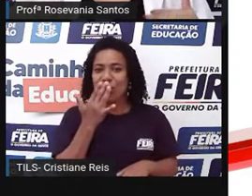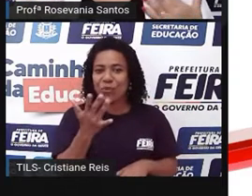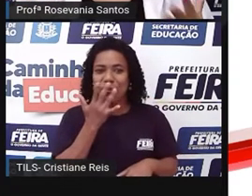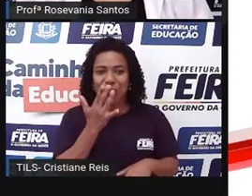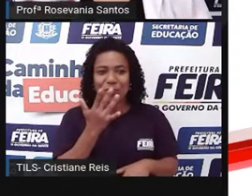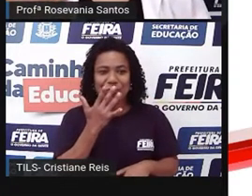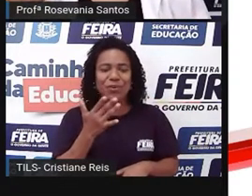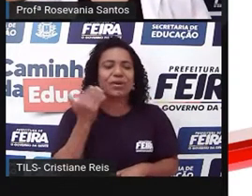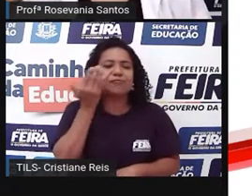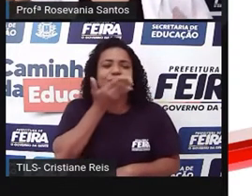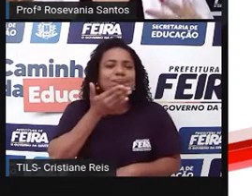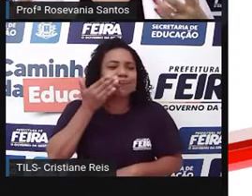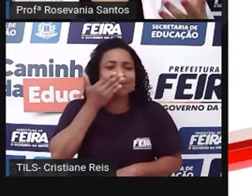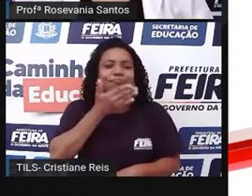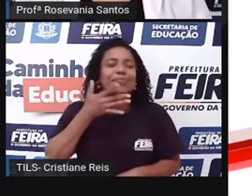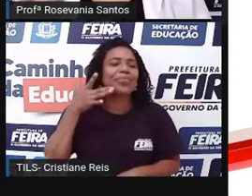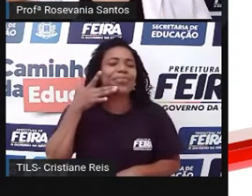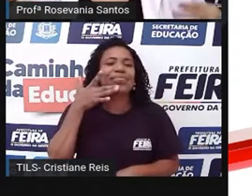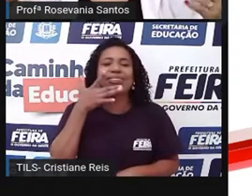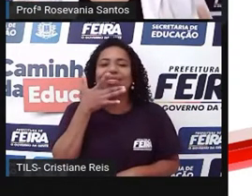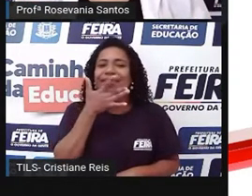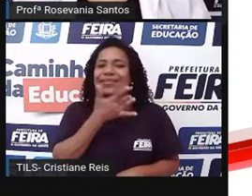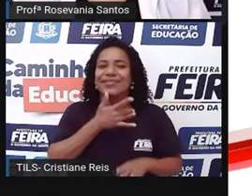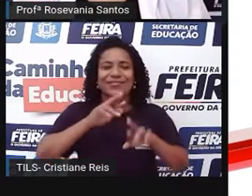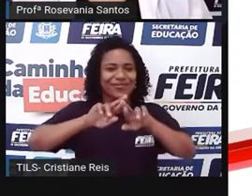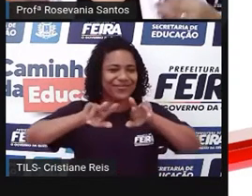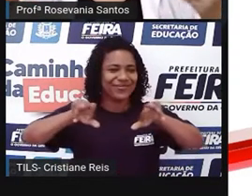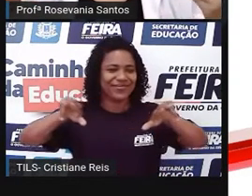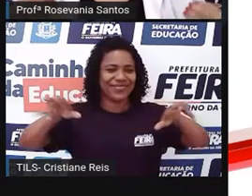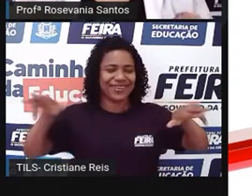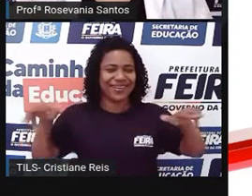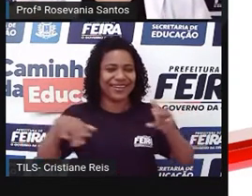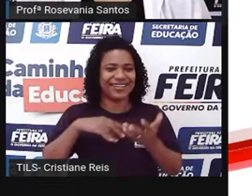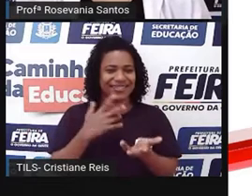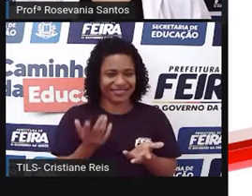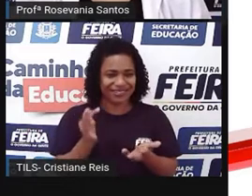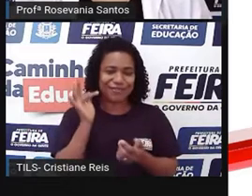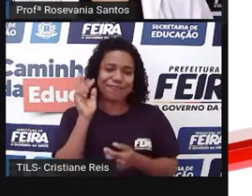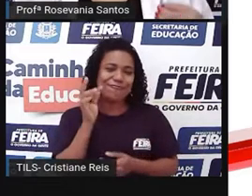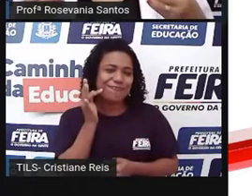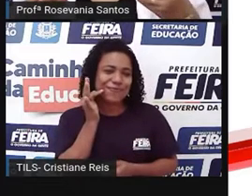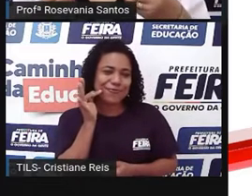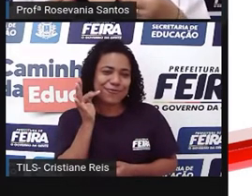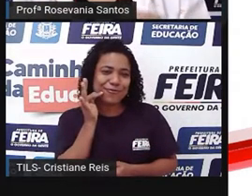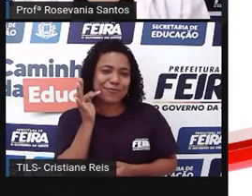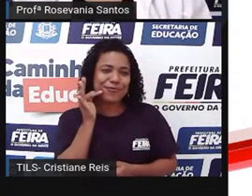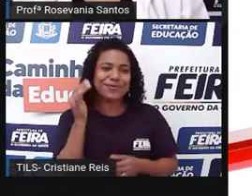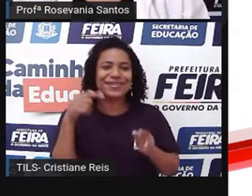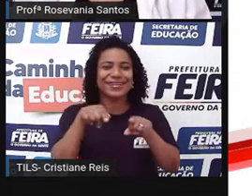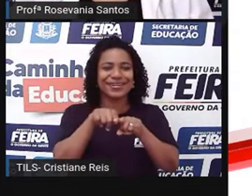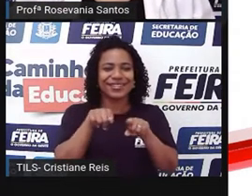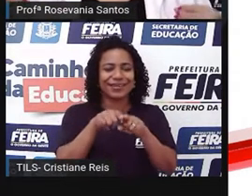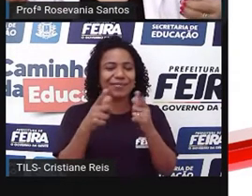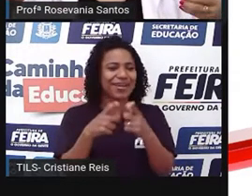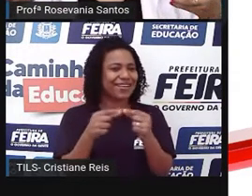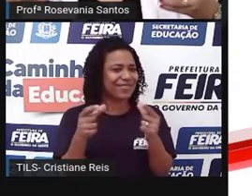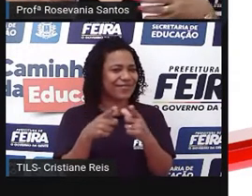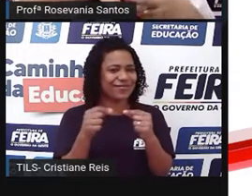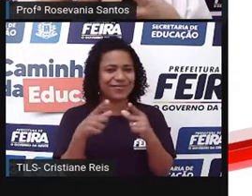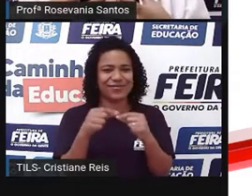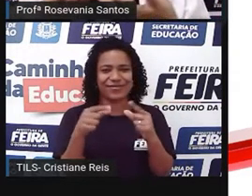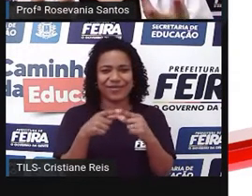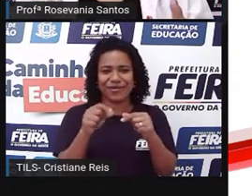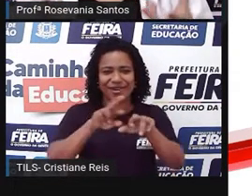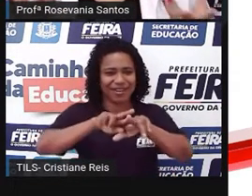sabores, né, de texturas, de formatos, que as nossas frutas, que as nossas hortaliças, né, que a